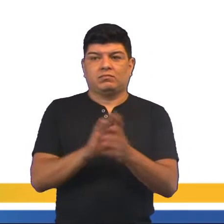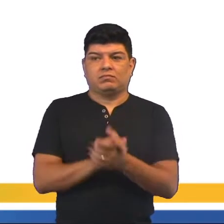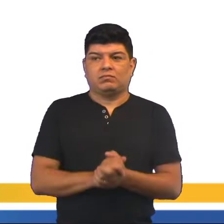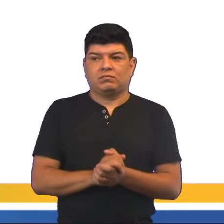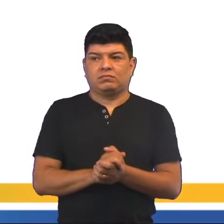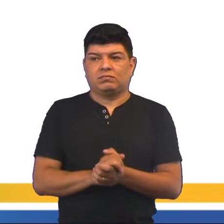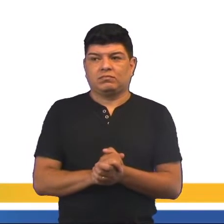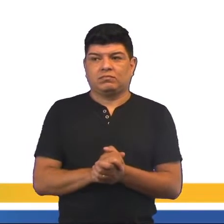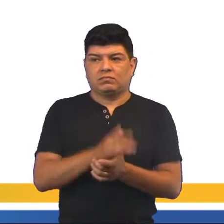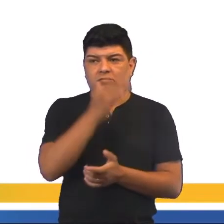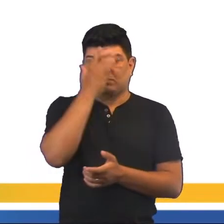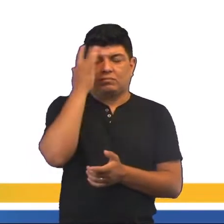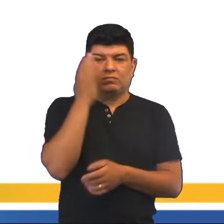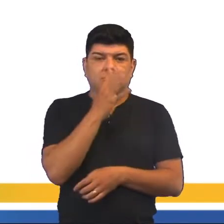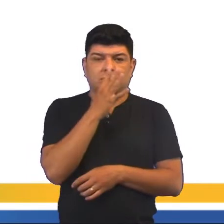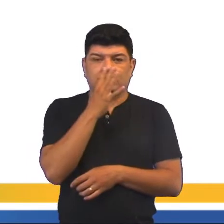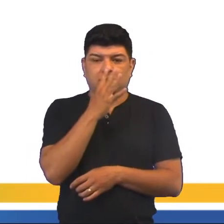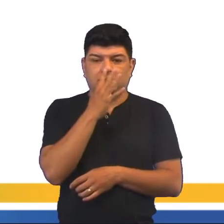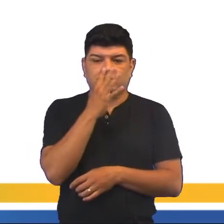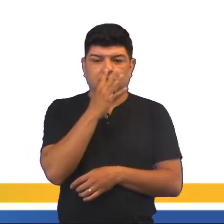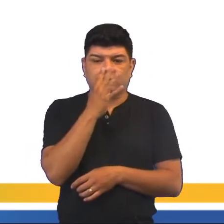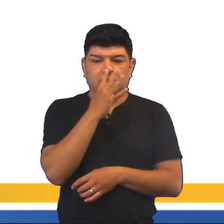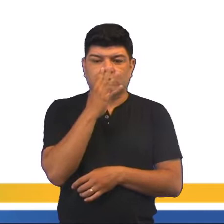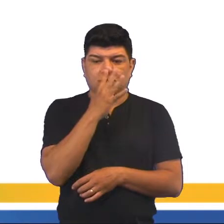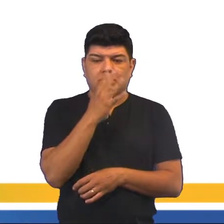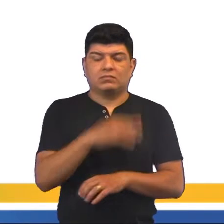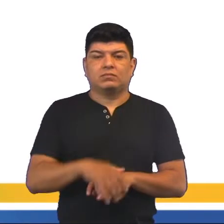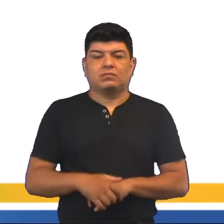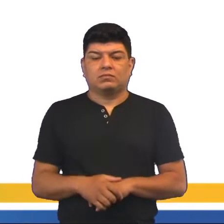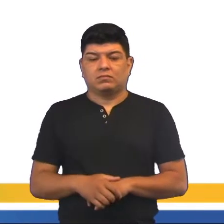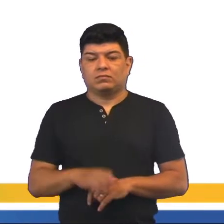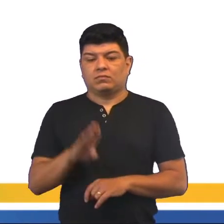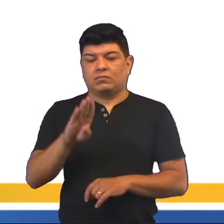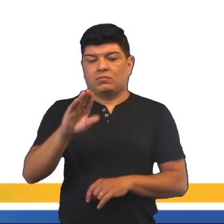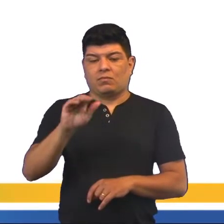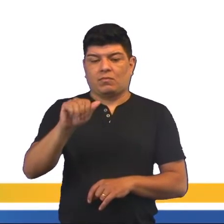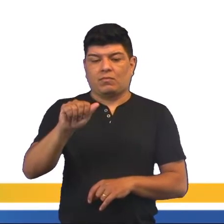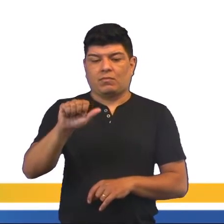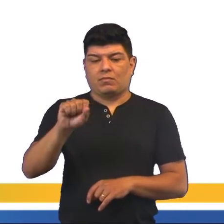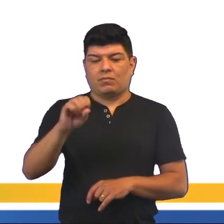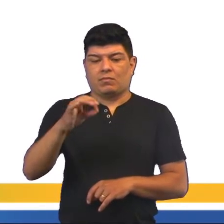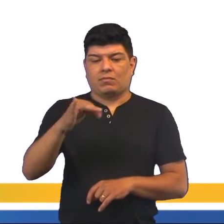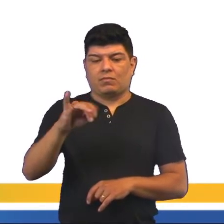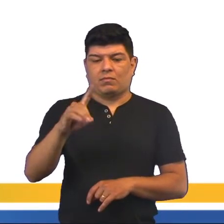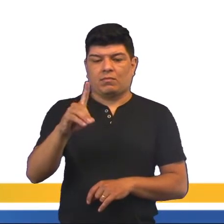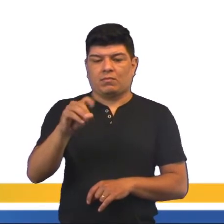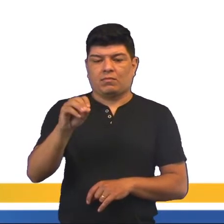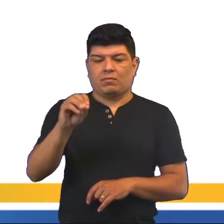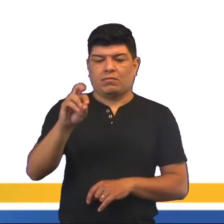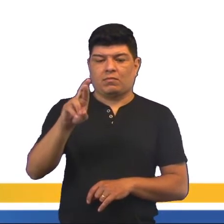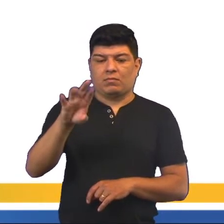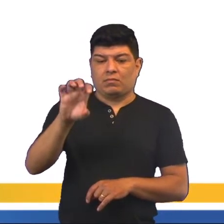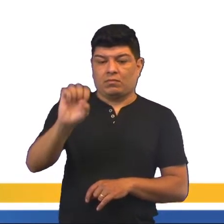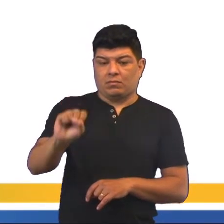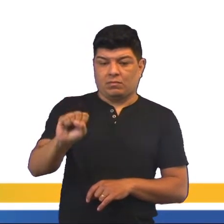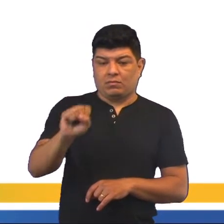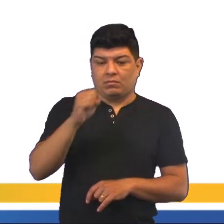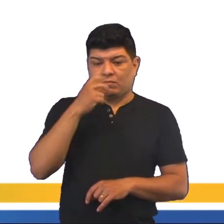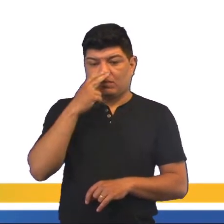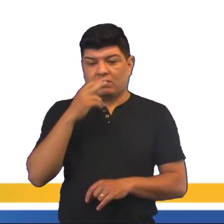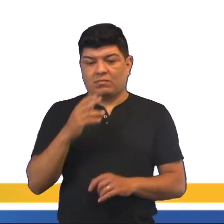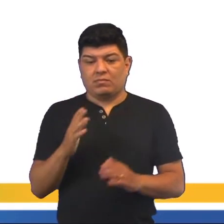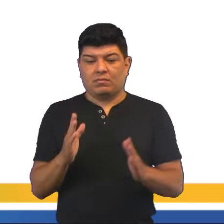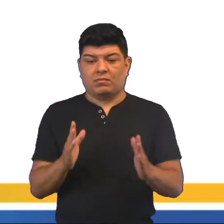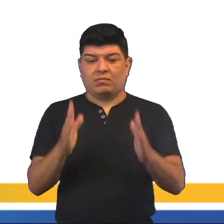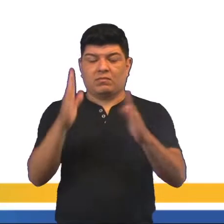da plateia, né? Bastidores, pares de painéis verticais retangulares